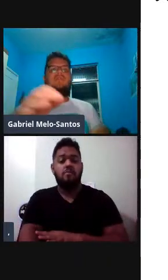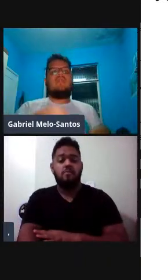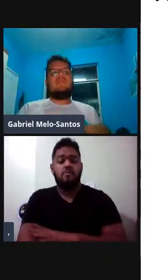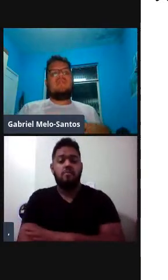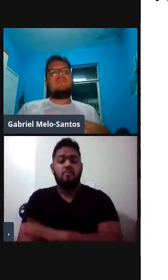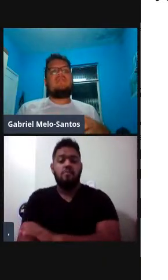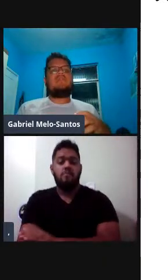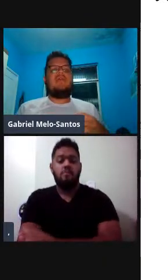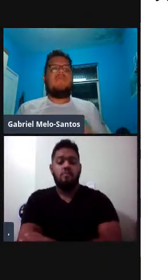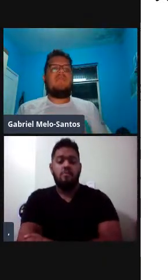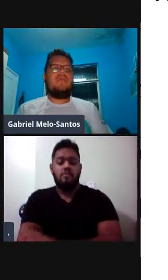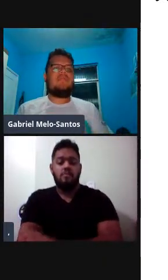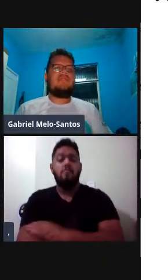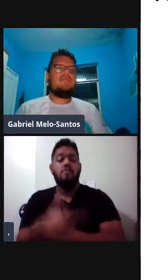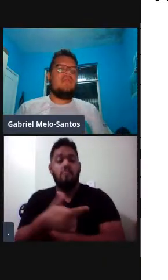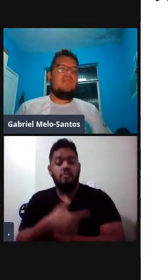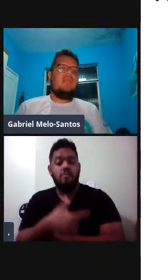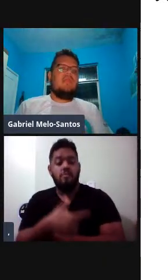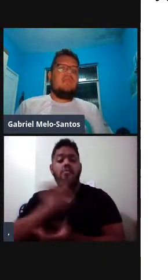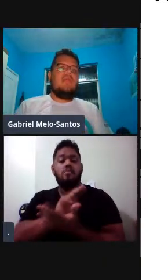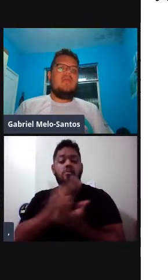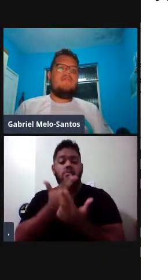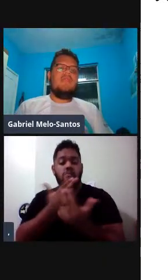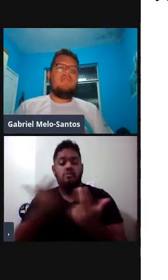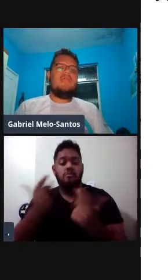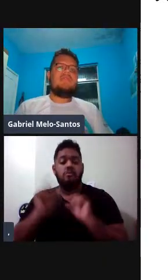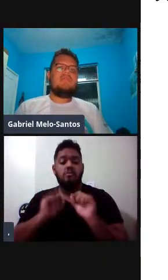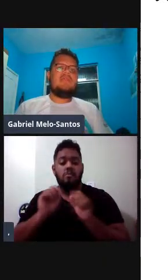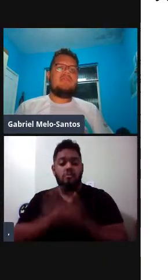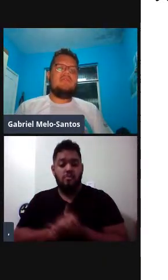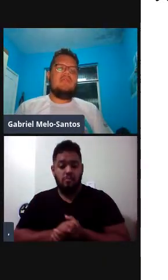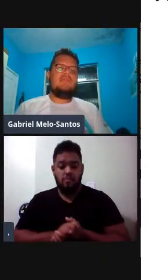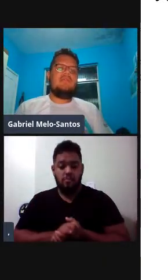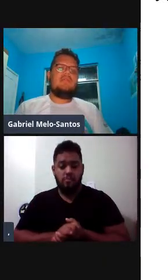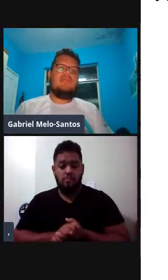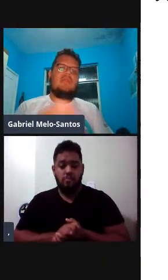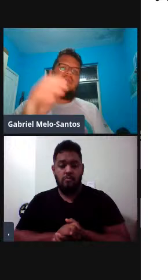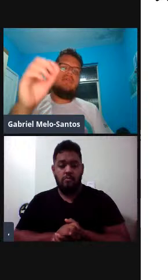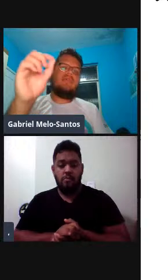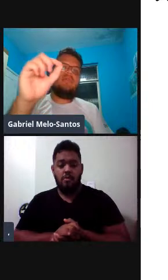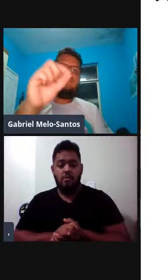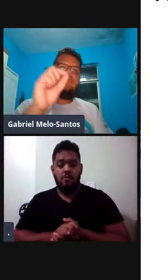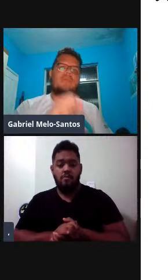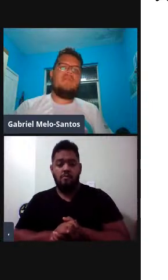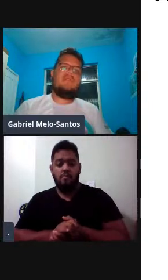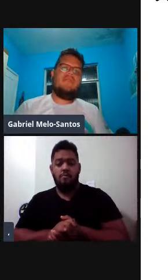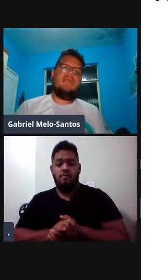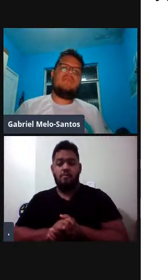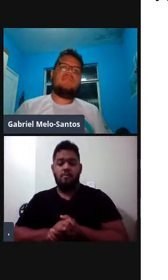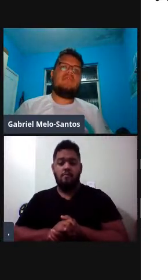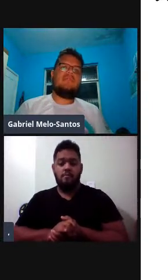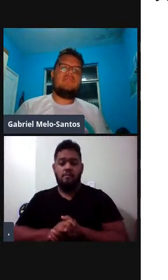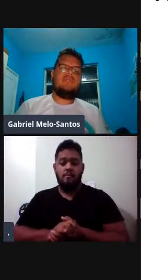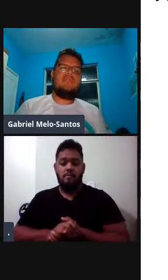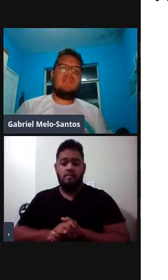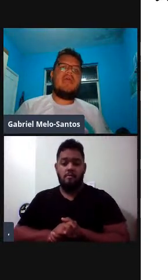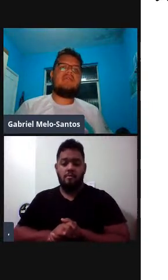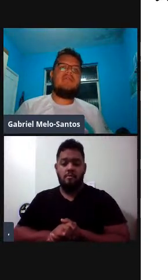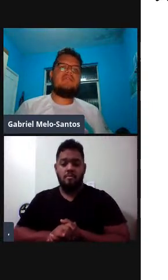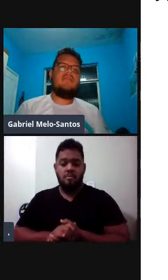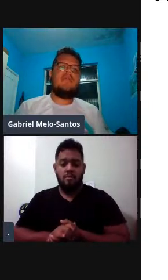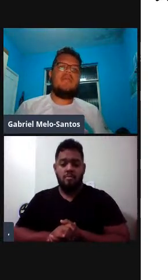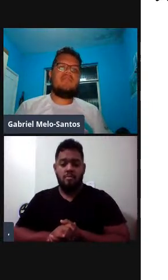outro resultado interessante é a frequência, as frequências que a gente pontuou as bandas de frequência desses